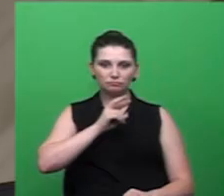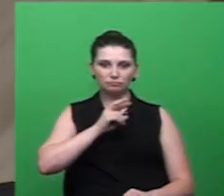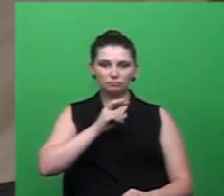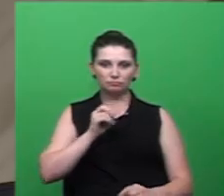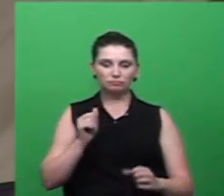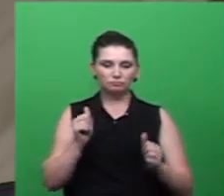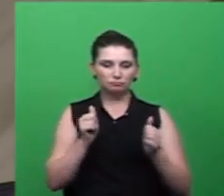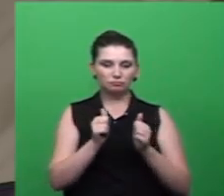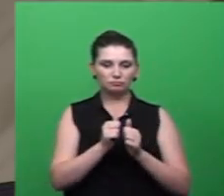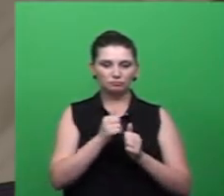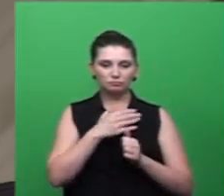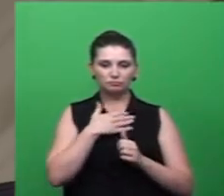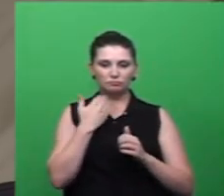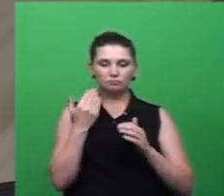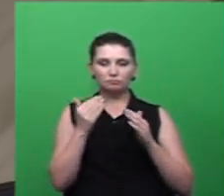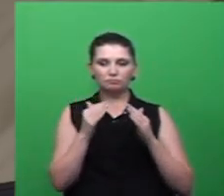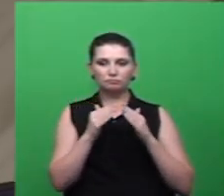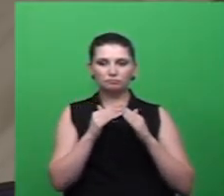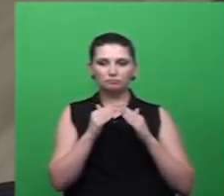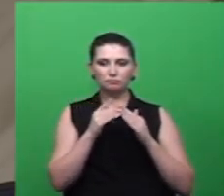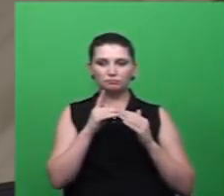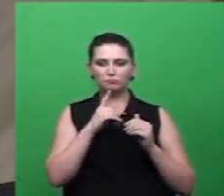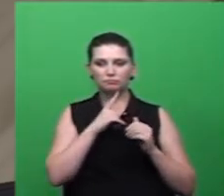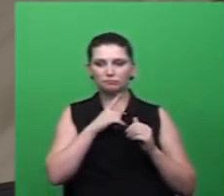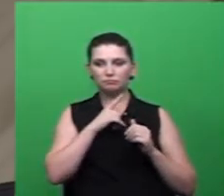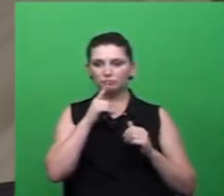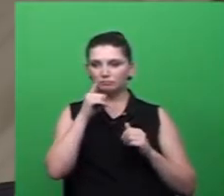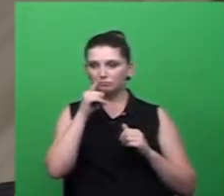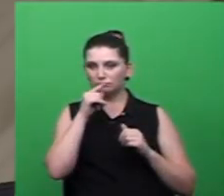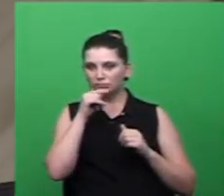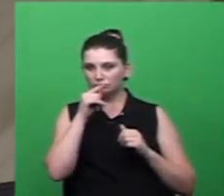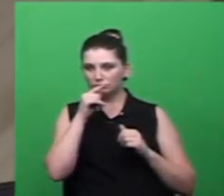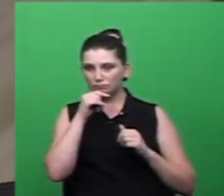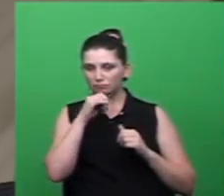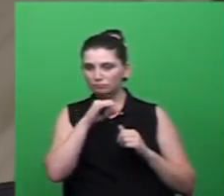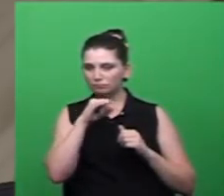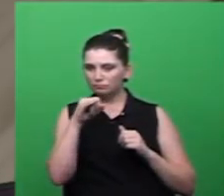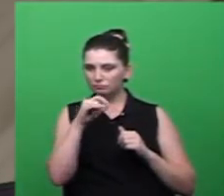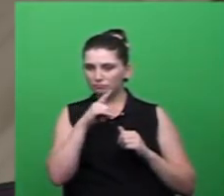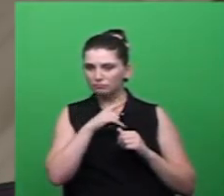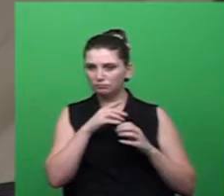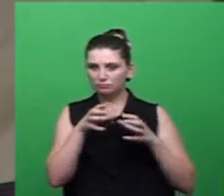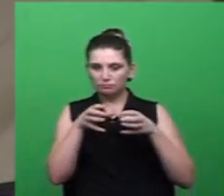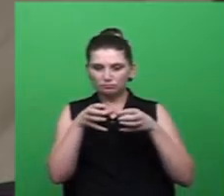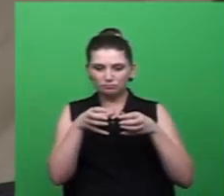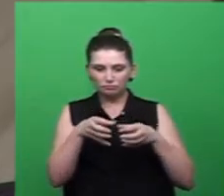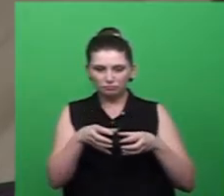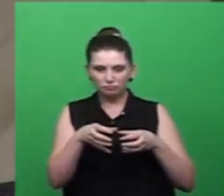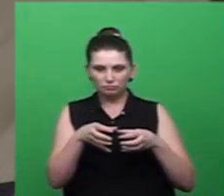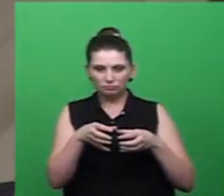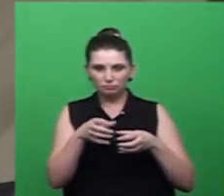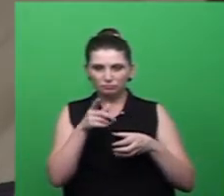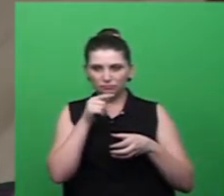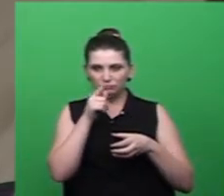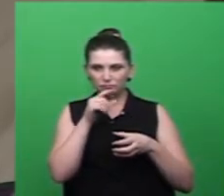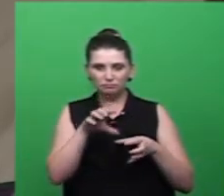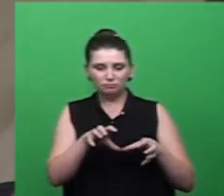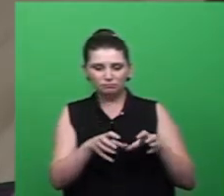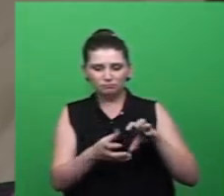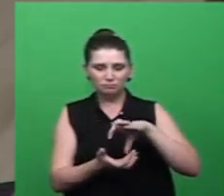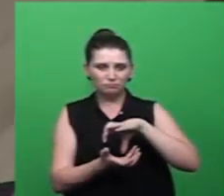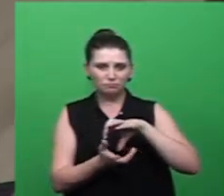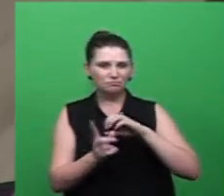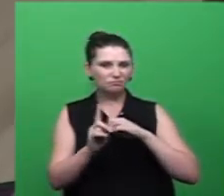um terreno baldio que tem um balde cheio d'água. Se temos um balde cheio d'água, vire esse balde. Não precisa acionar os